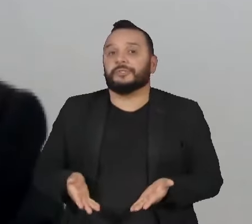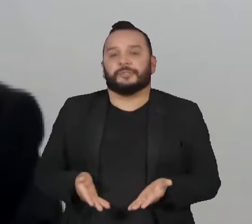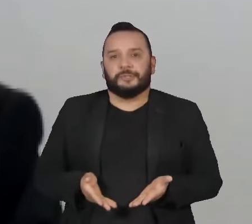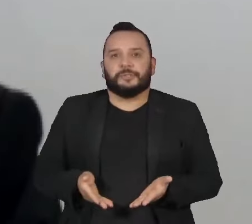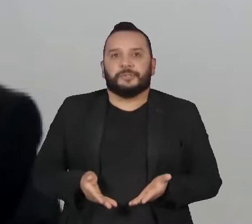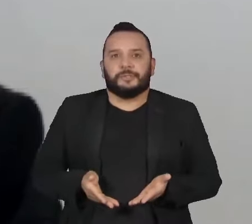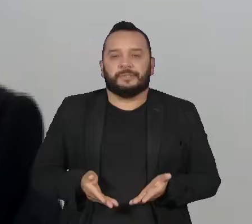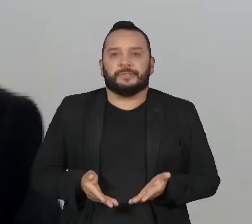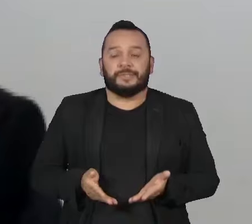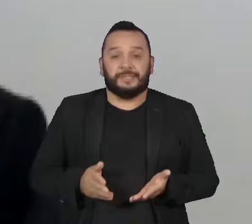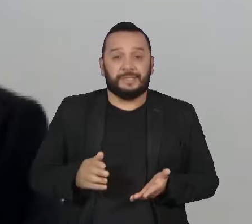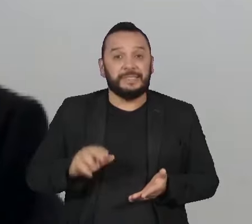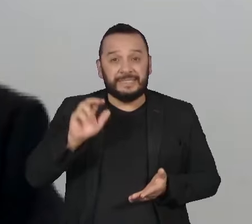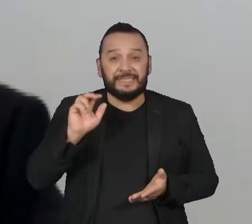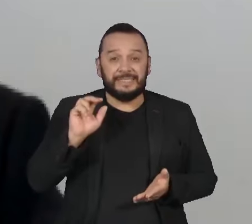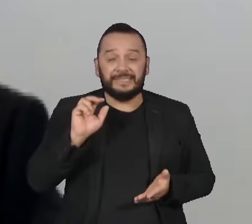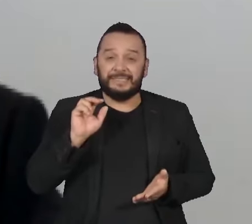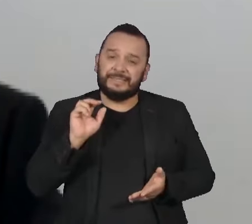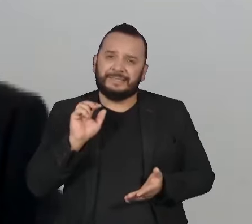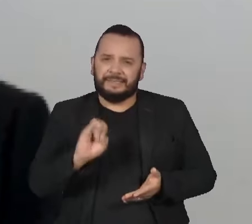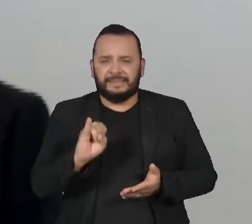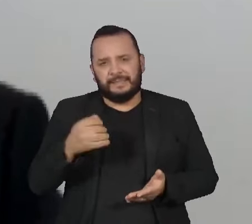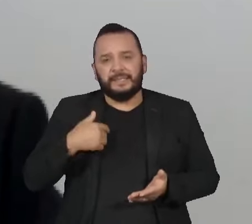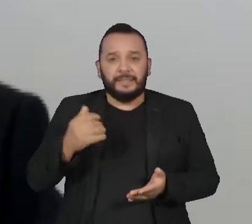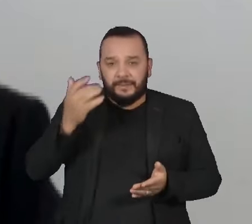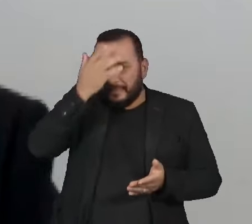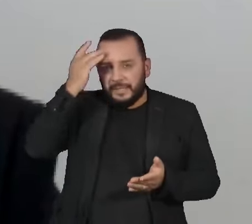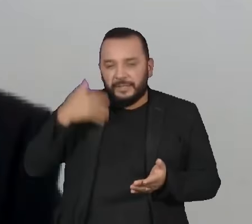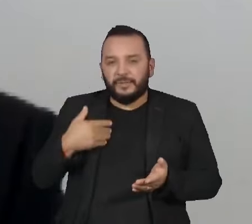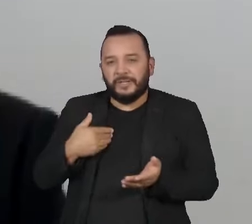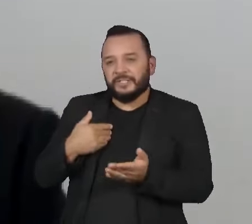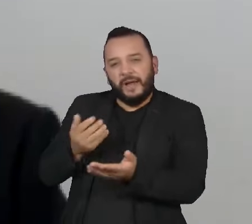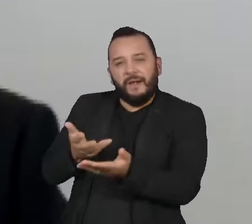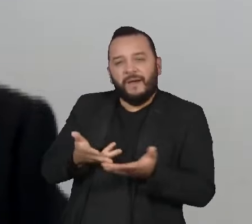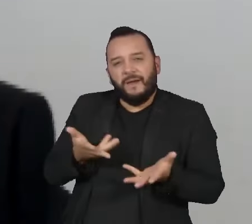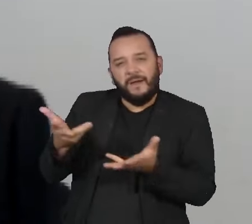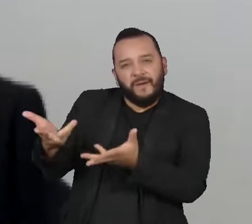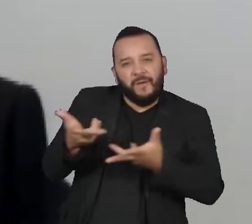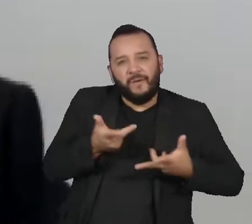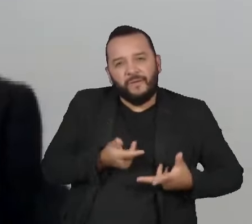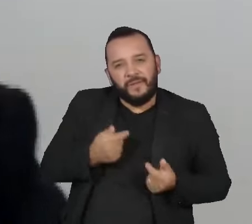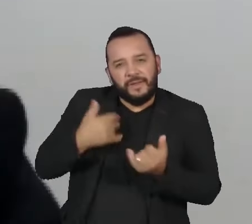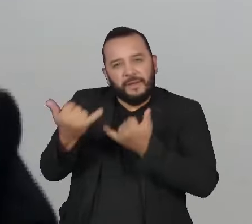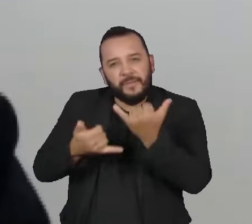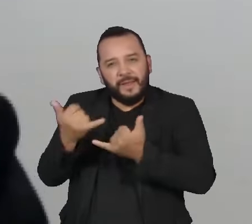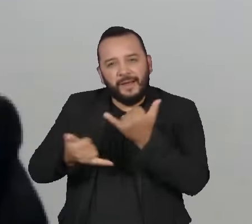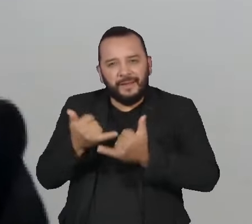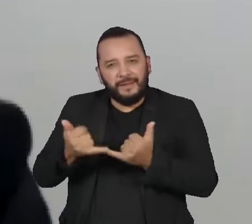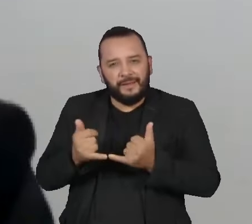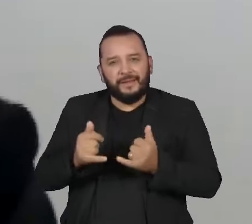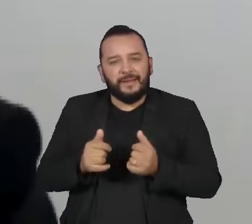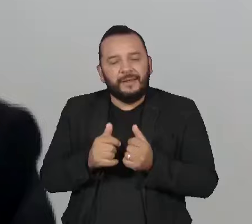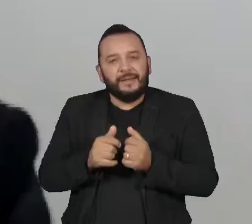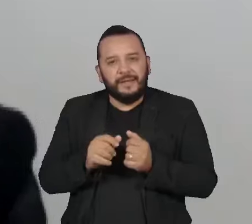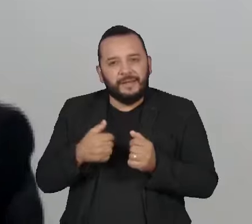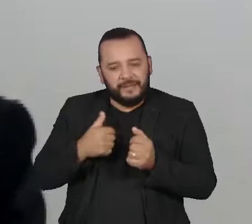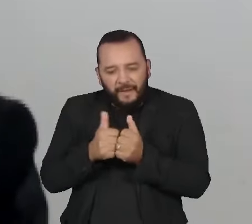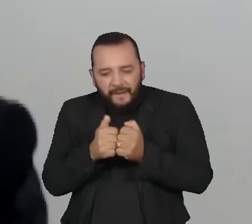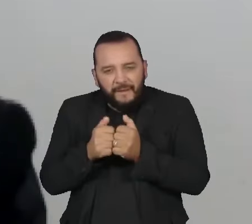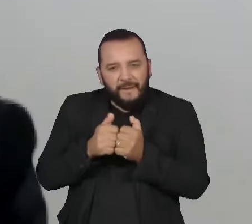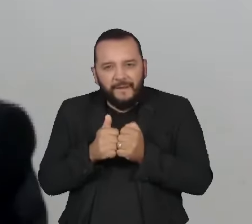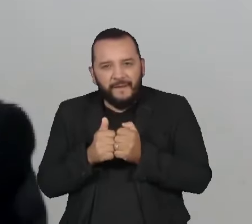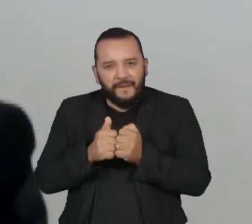caso quem ofereça esse jogo do tigrinho não esteja se acordando